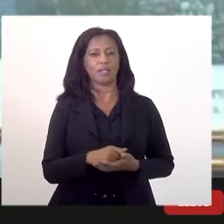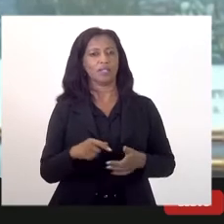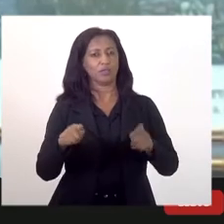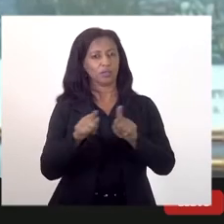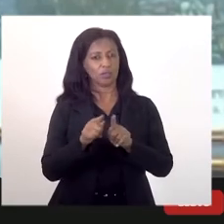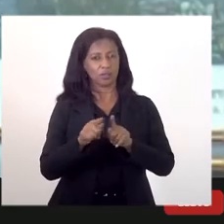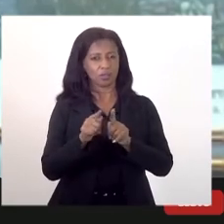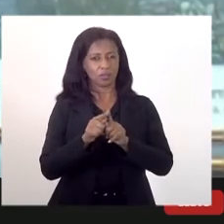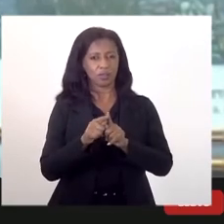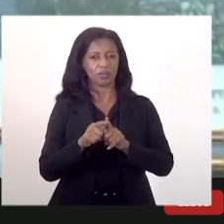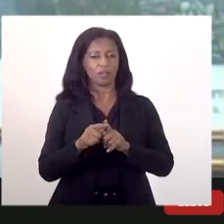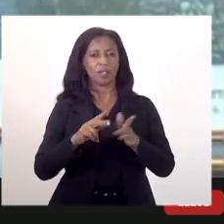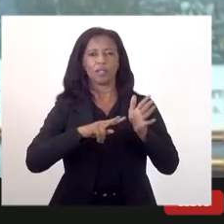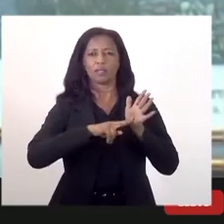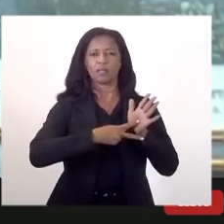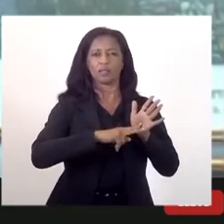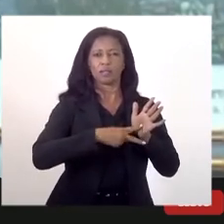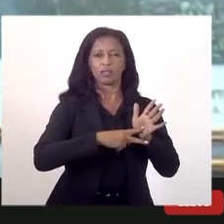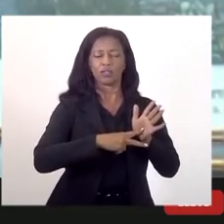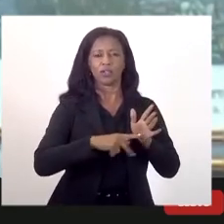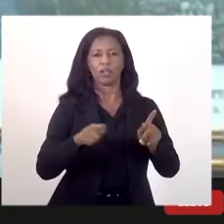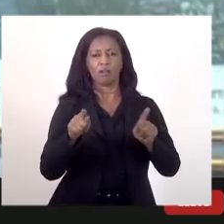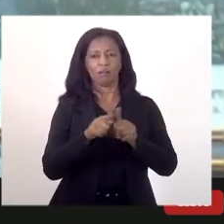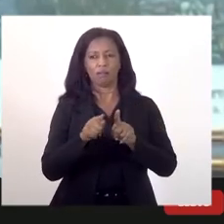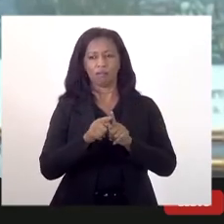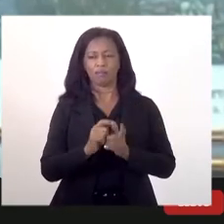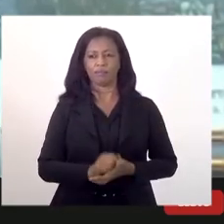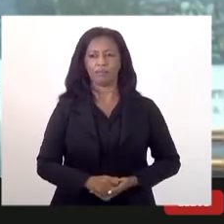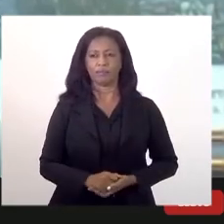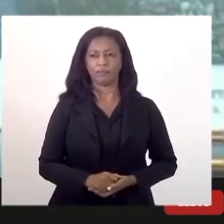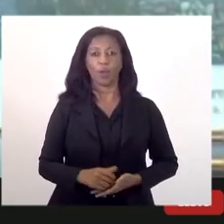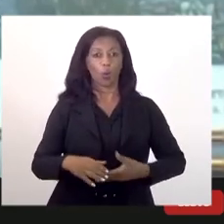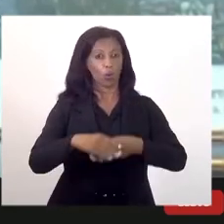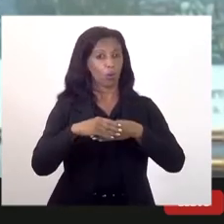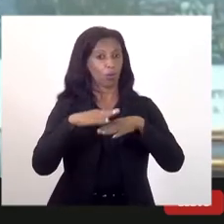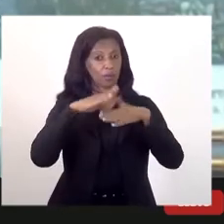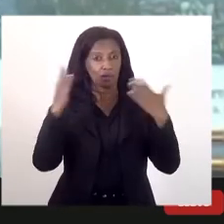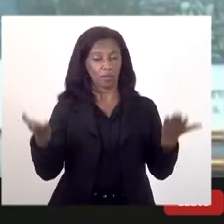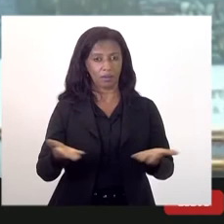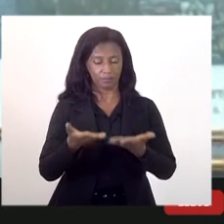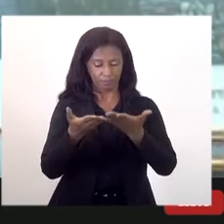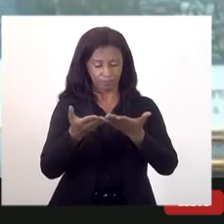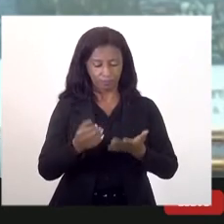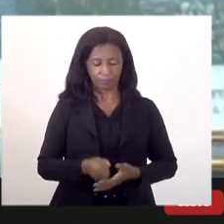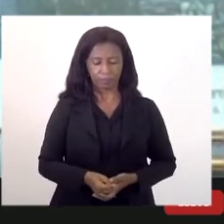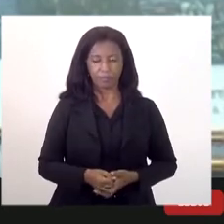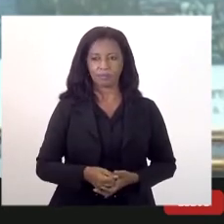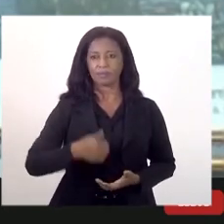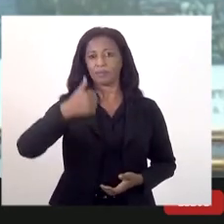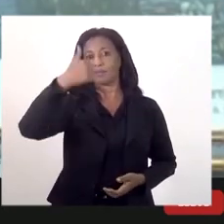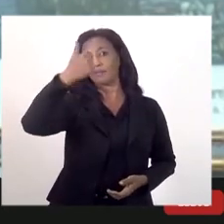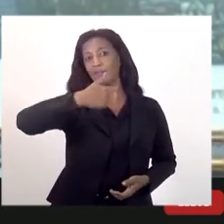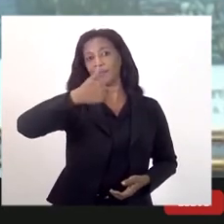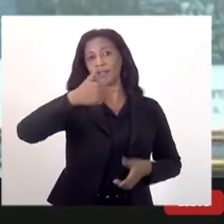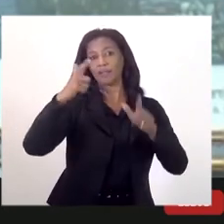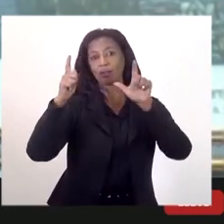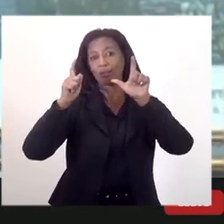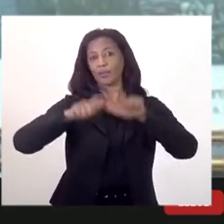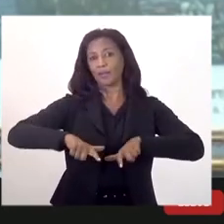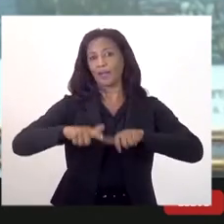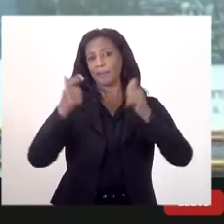aqui presente, que é presidente do Sindicato de Plástico. Quero cumprimentar todos os presentes. Presidente, em primeiro lugar, quero dizer o seguinte,